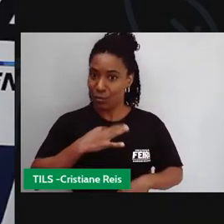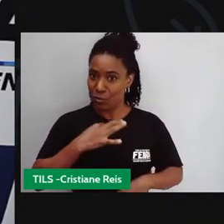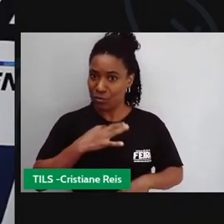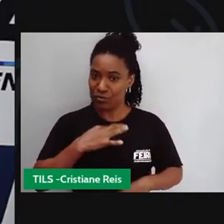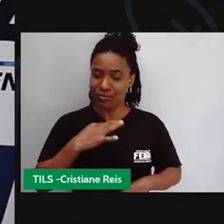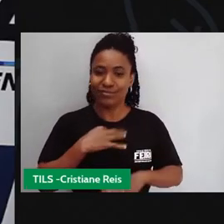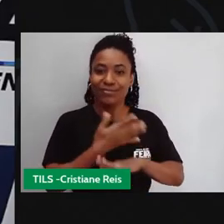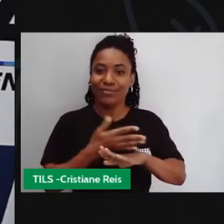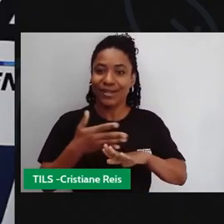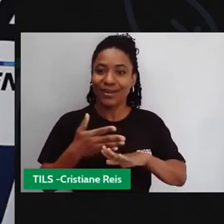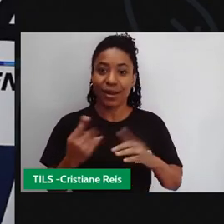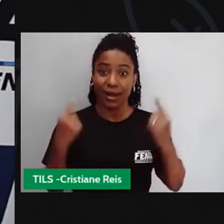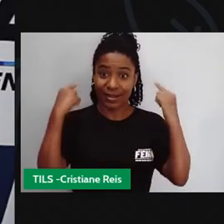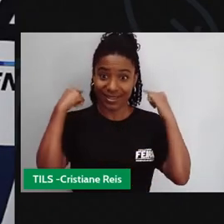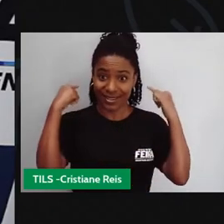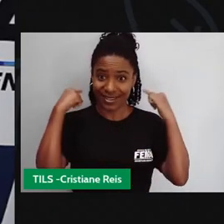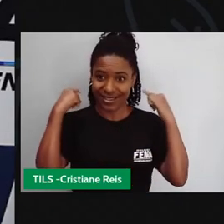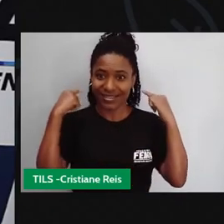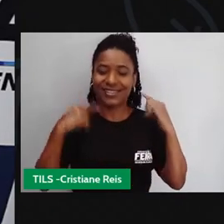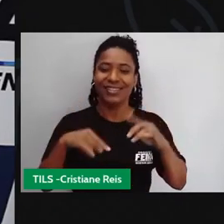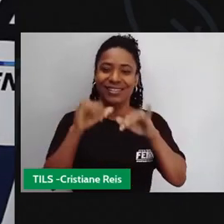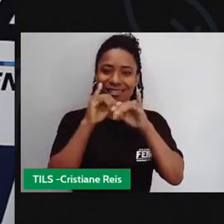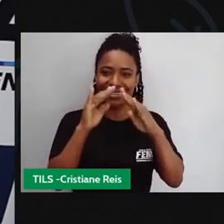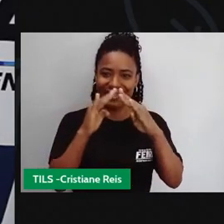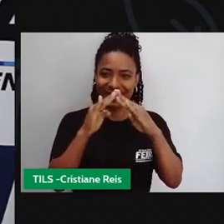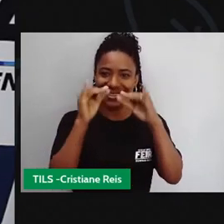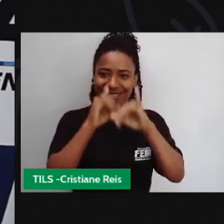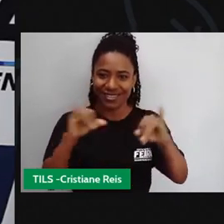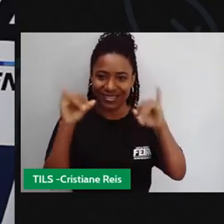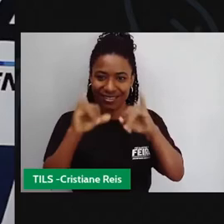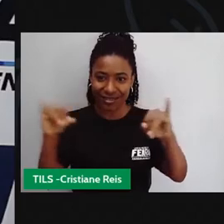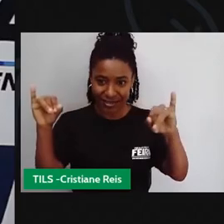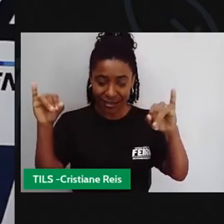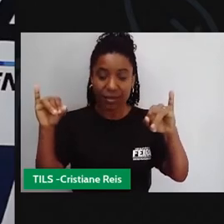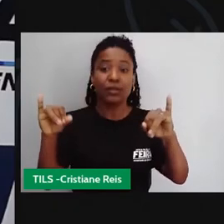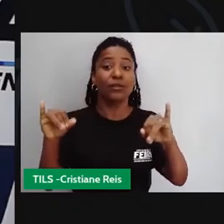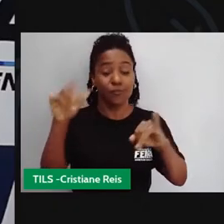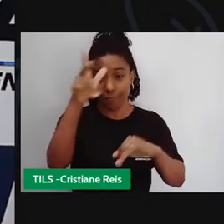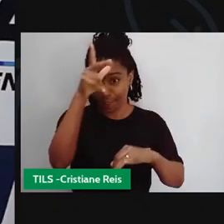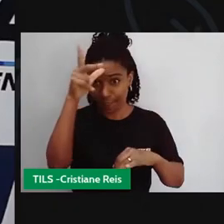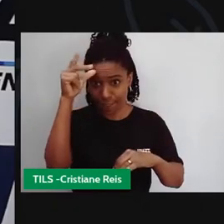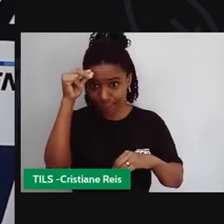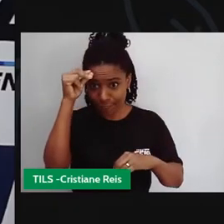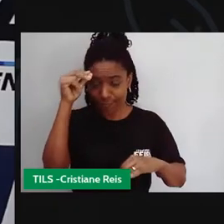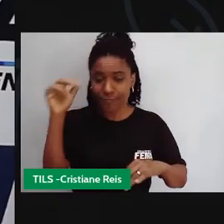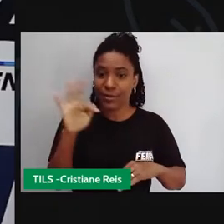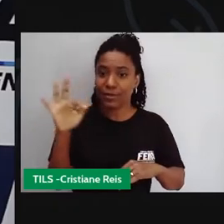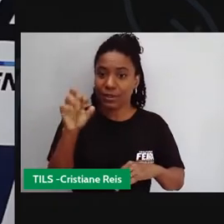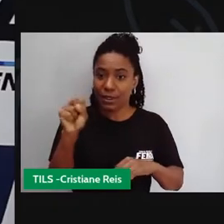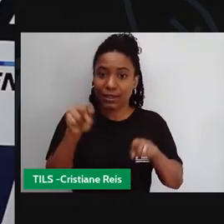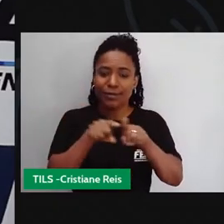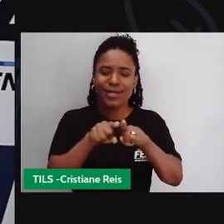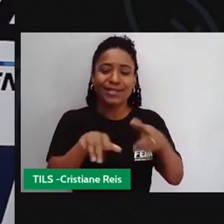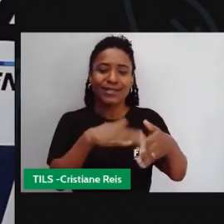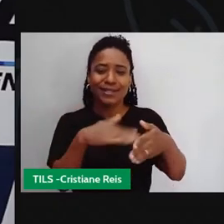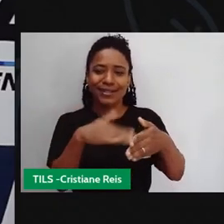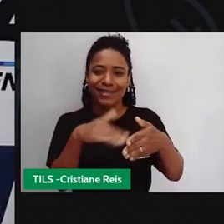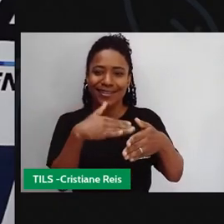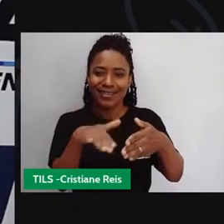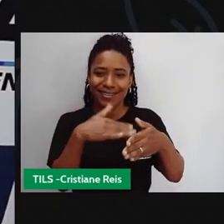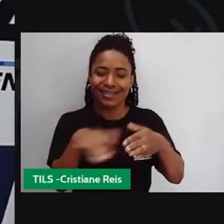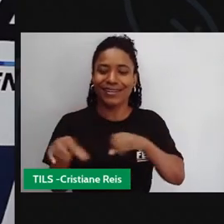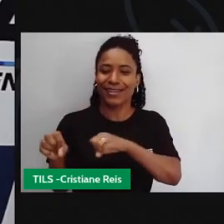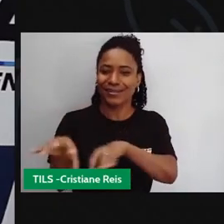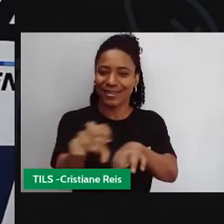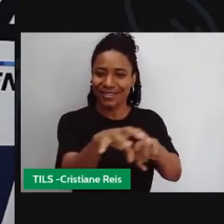e, atrás de mim, tem o logo da agricultura de Feira de Santana, da Secretaria de Educação do município, e